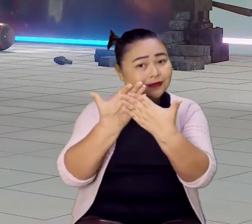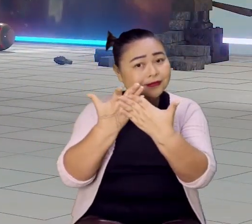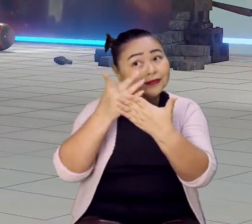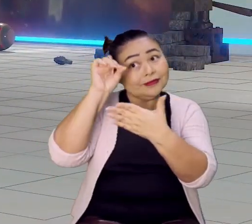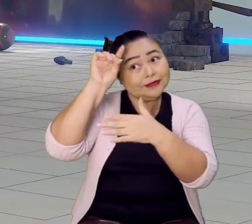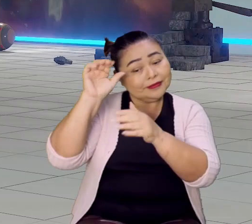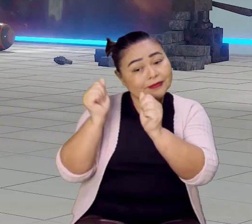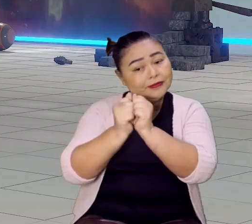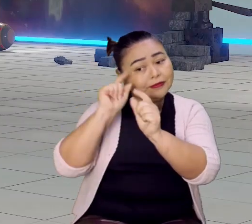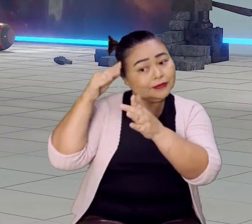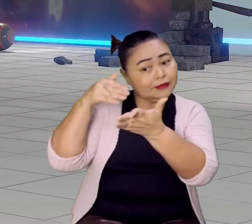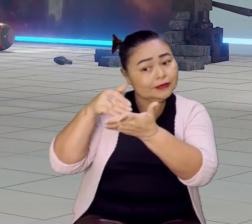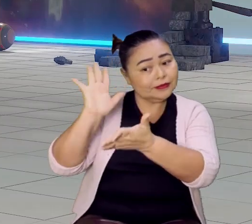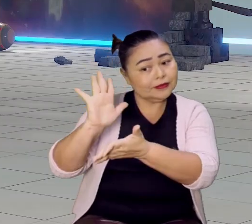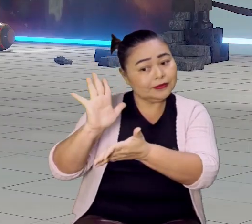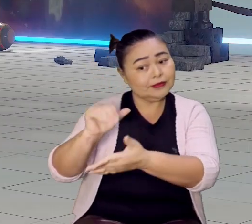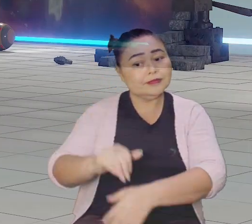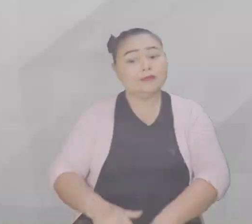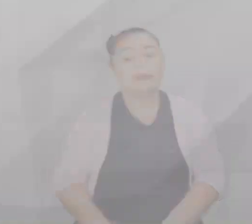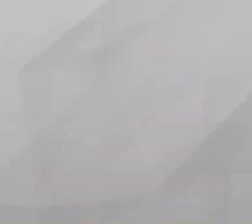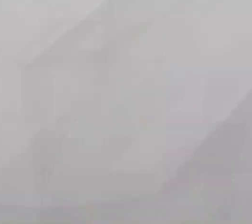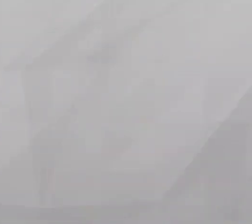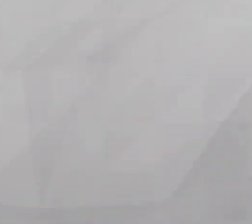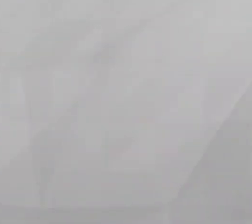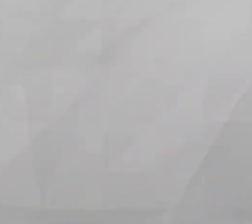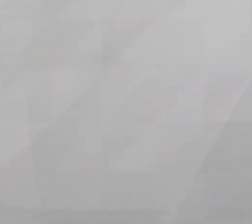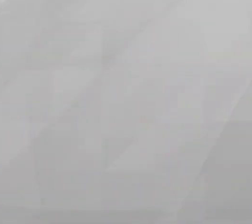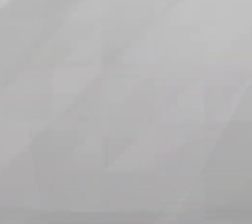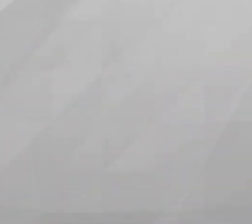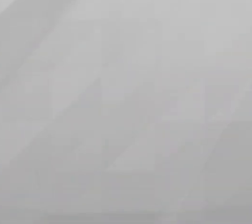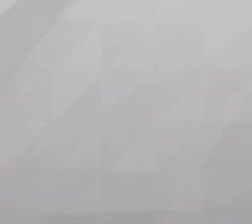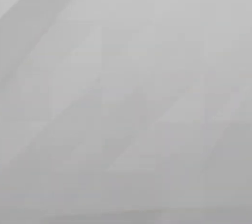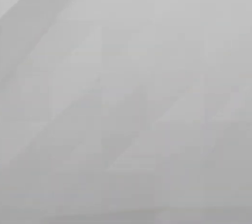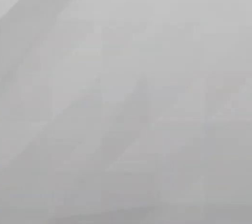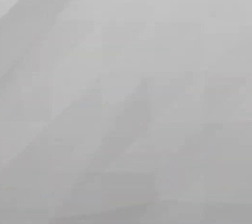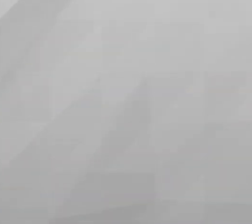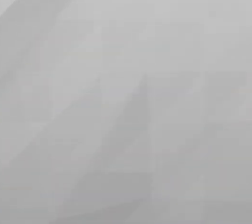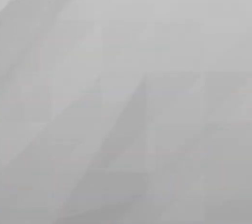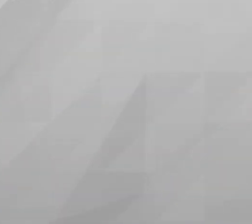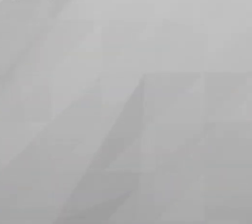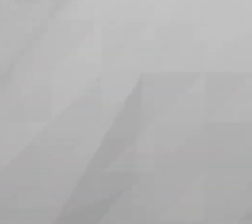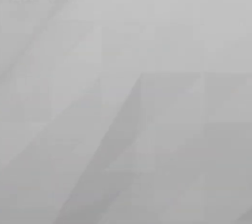e até a próxima. Tchau, tchau. Transcrição e